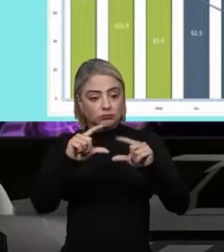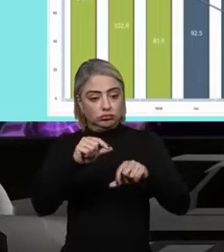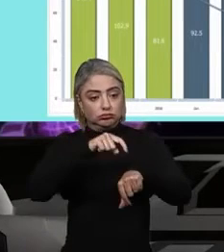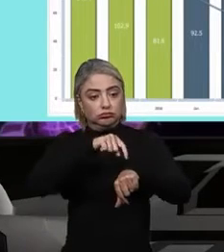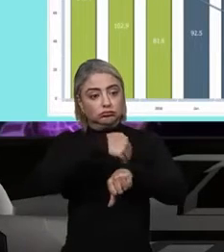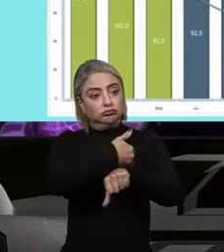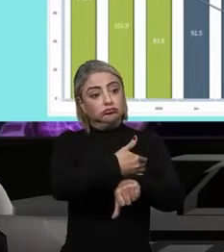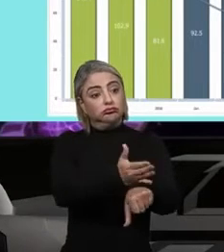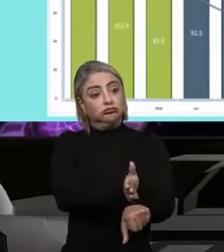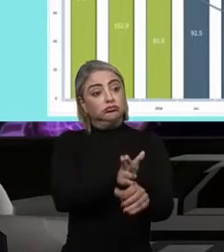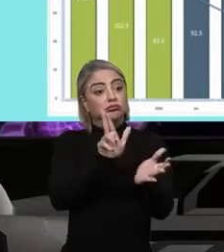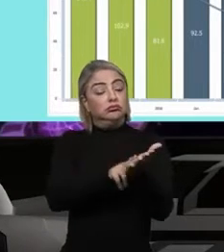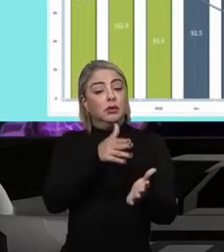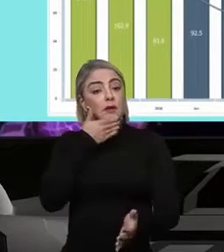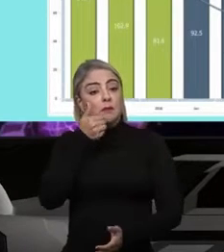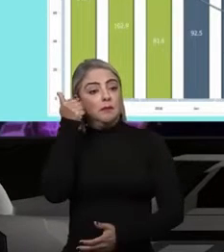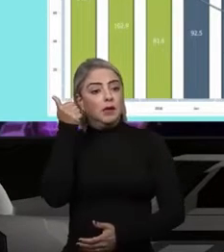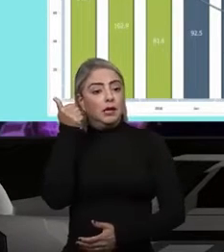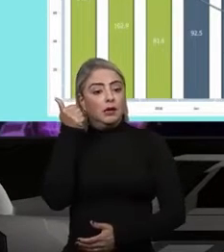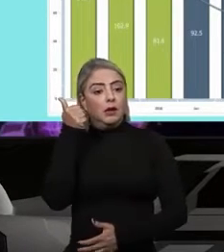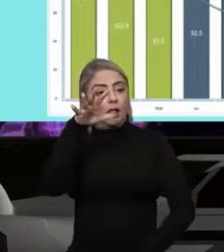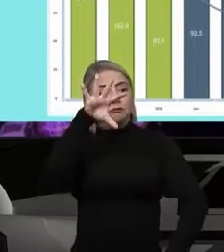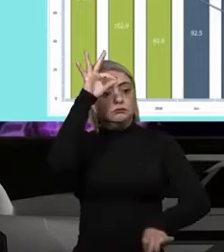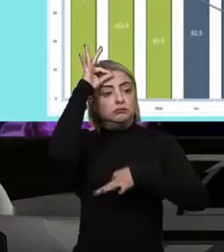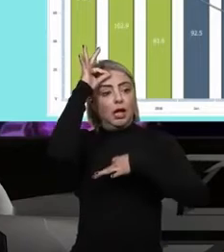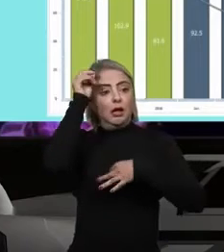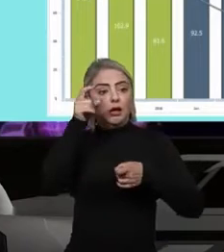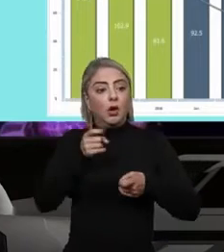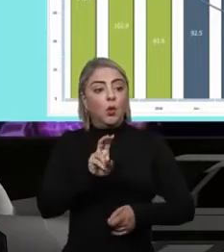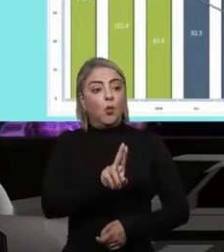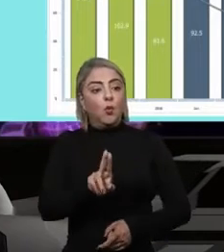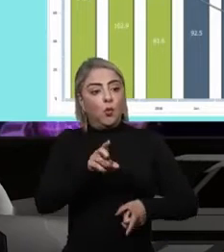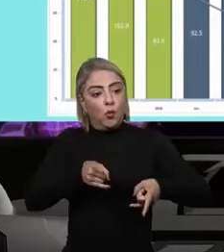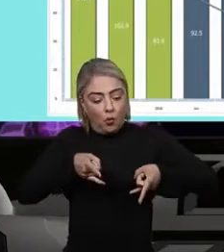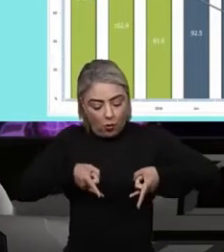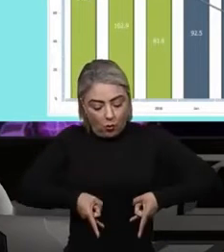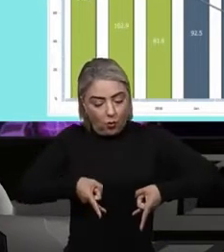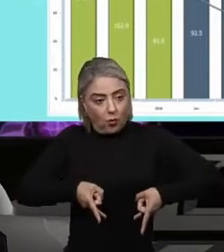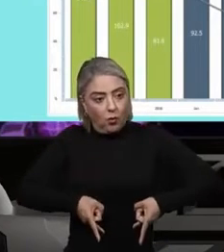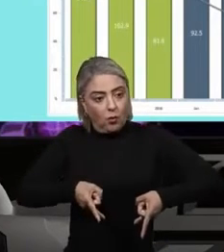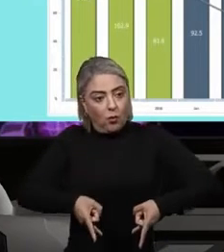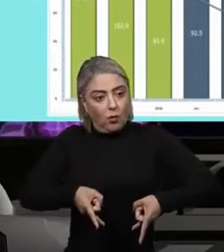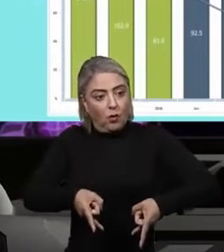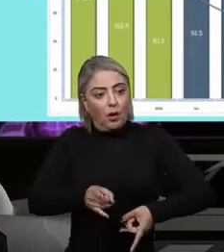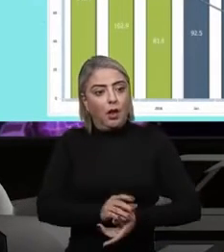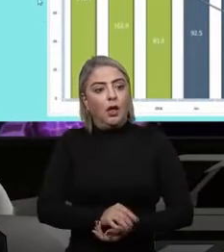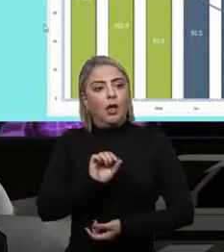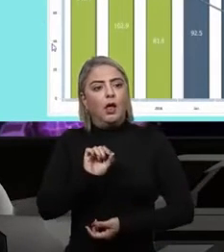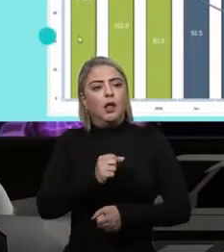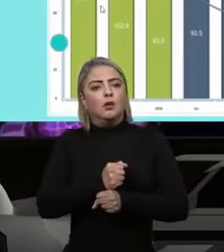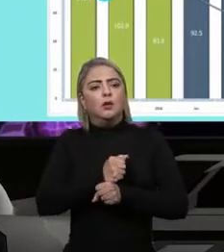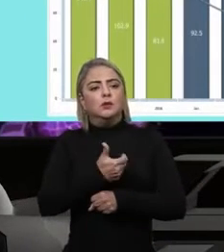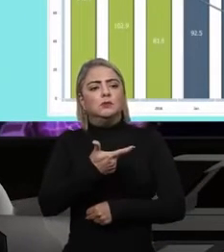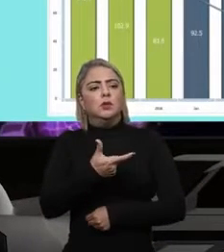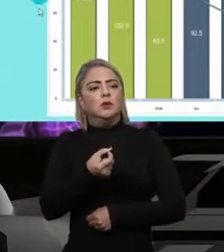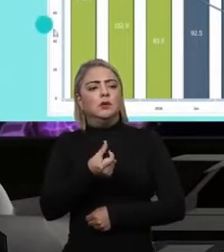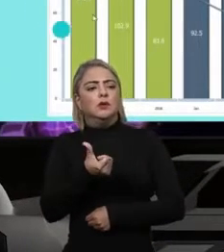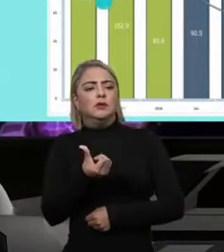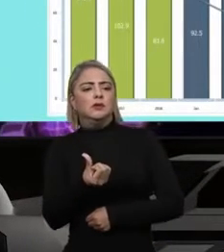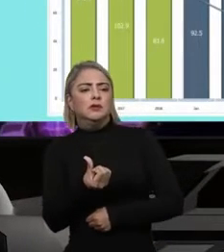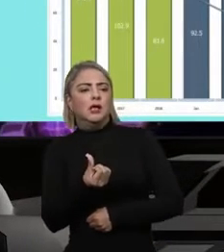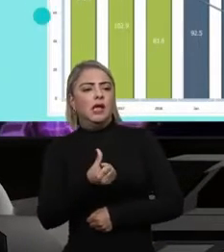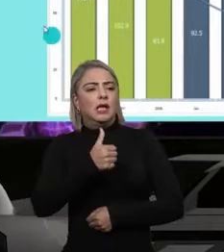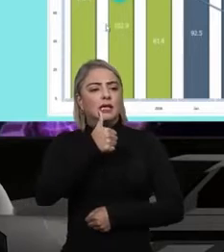permanência, melhorar a performance de uso dos leitos. Então, aqui eu tenho um exemplo de, em 2016, nós tínhamos